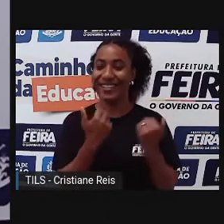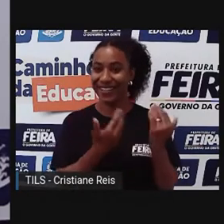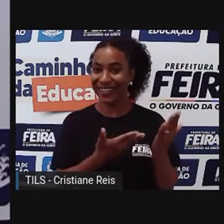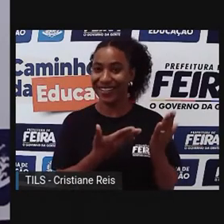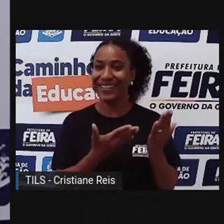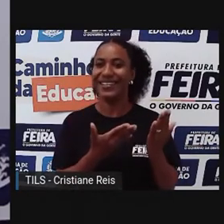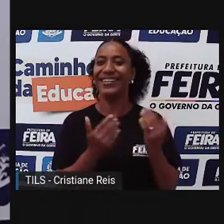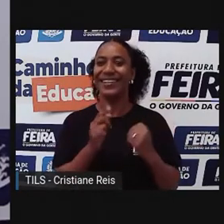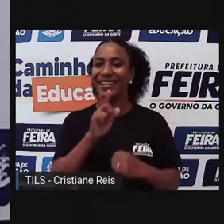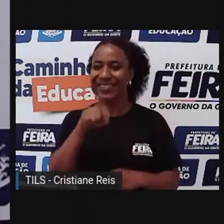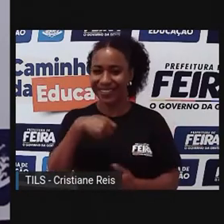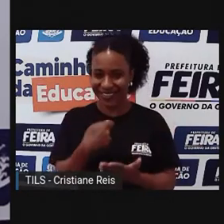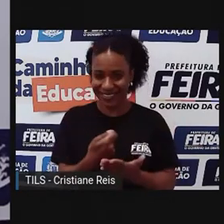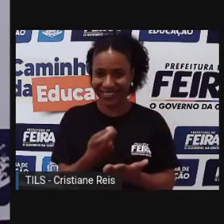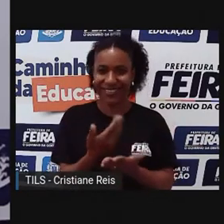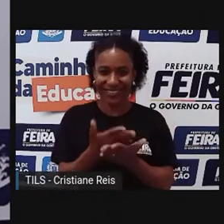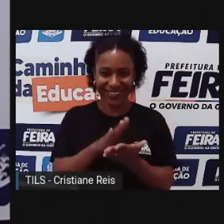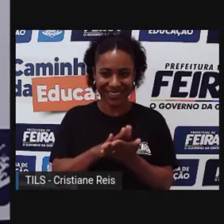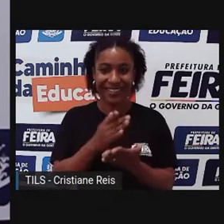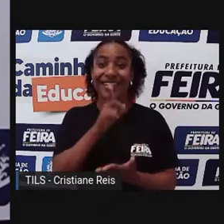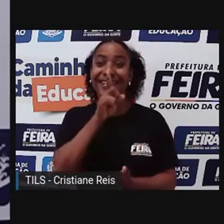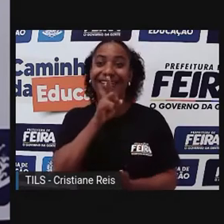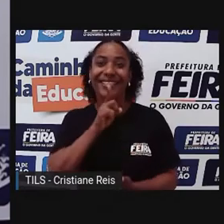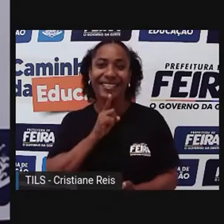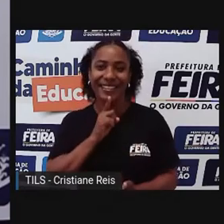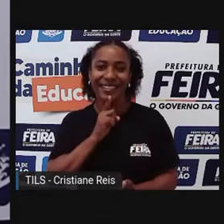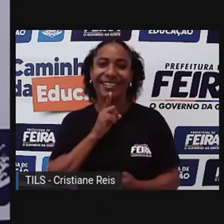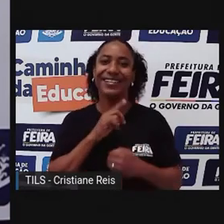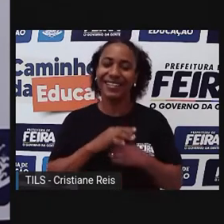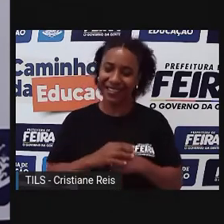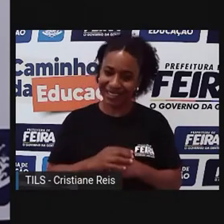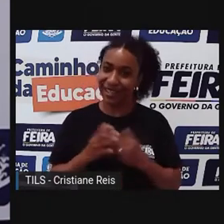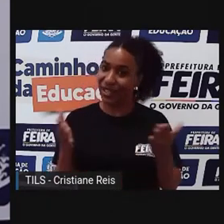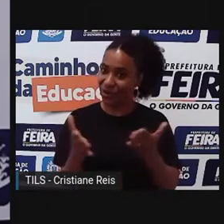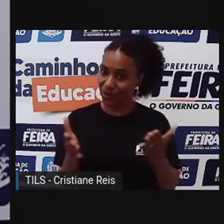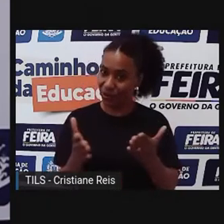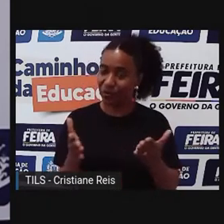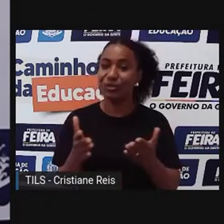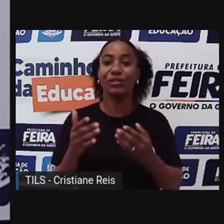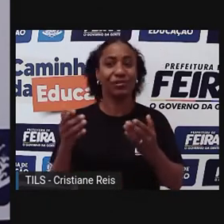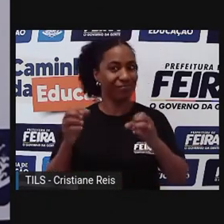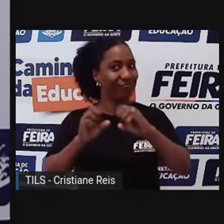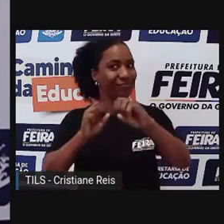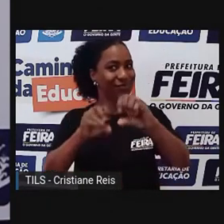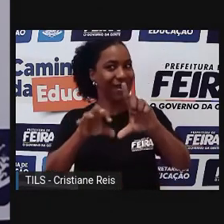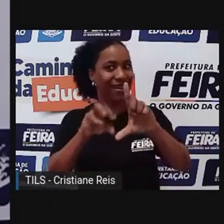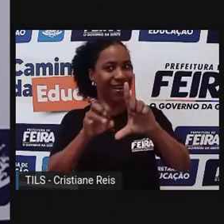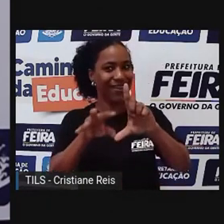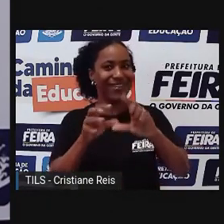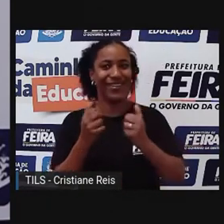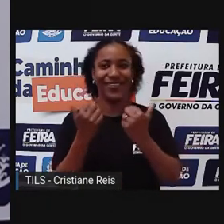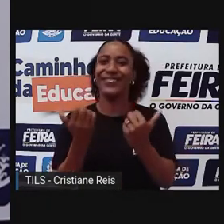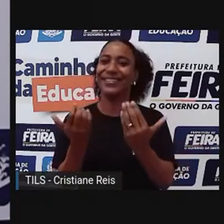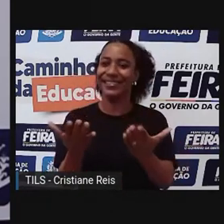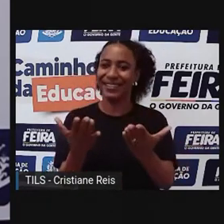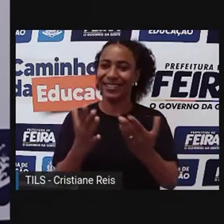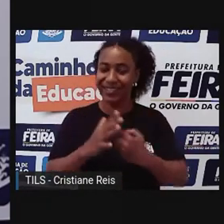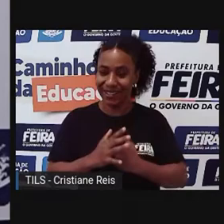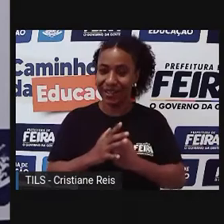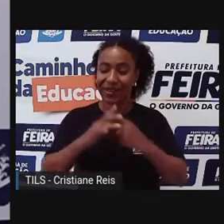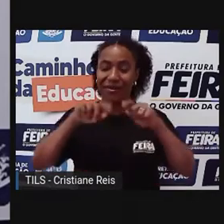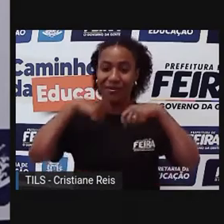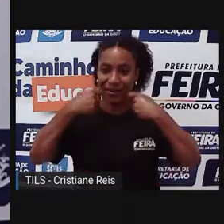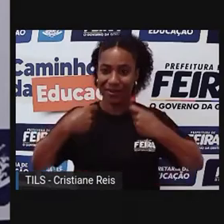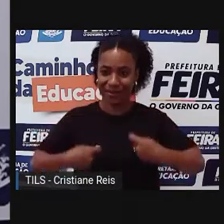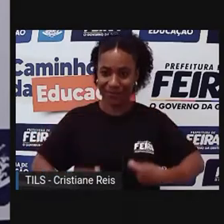Cristiane, e hoje nós vamos lá e compartilhar essa aula com vocês. Bom, me autodescrevendo, como eu já falei, meu